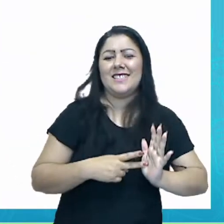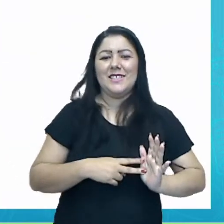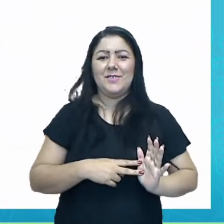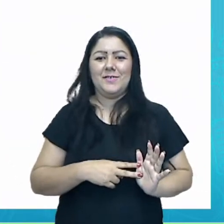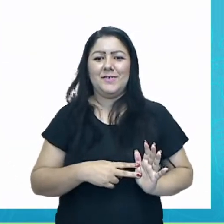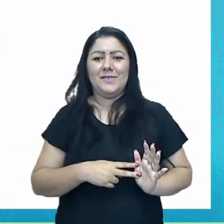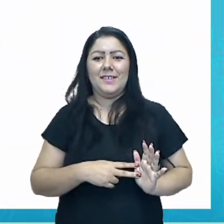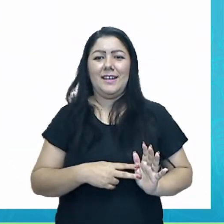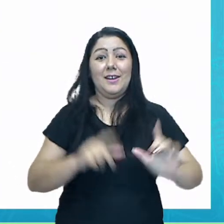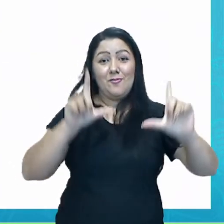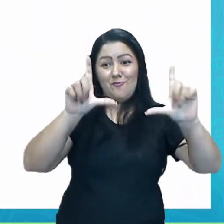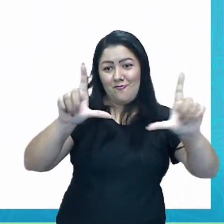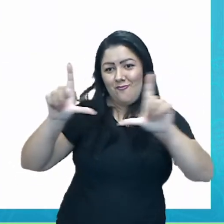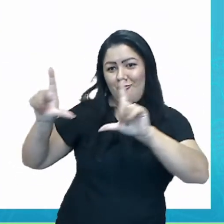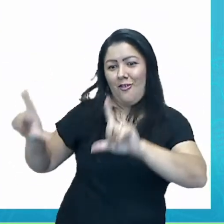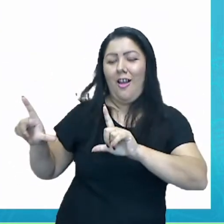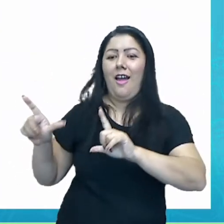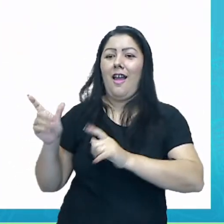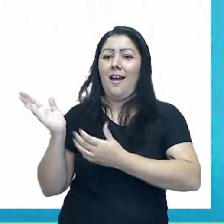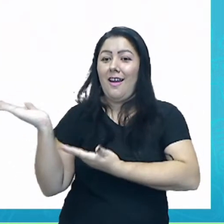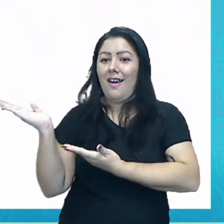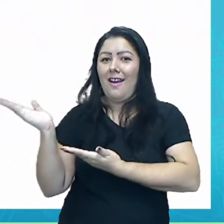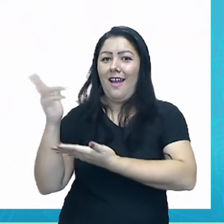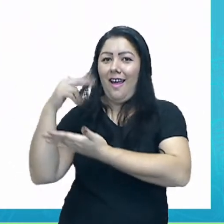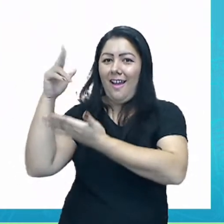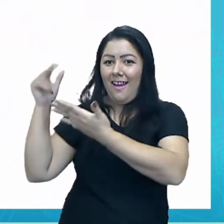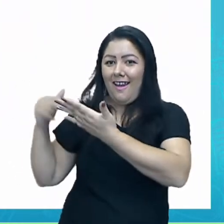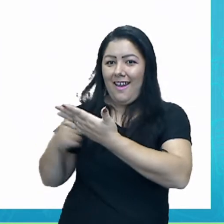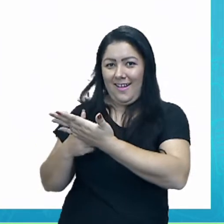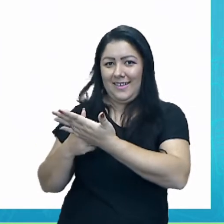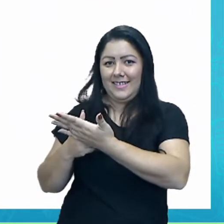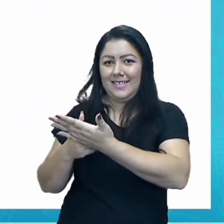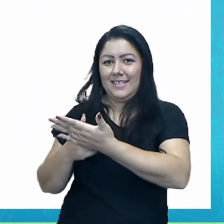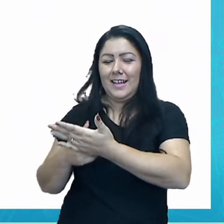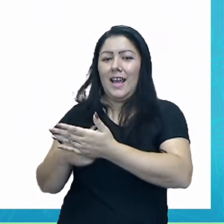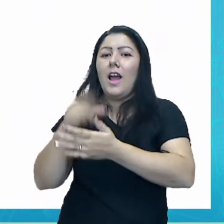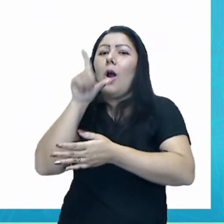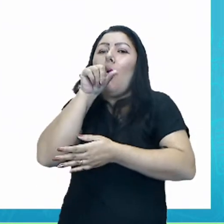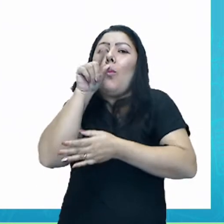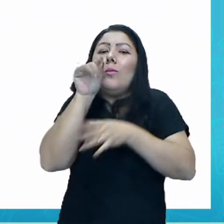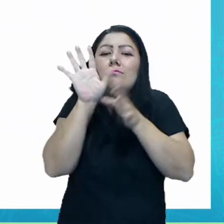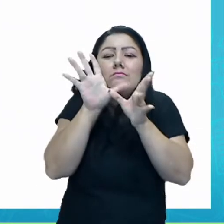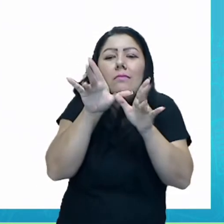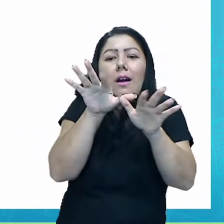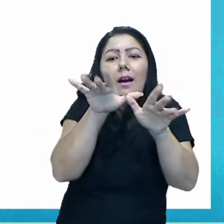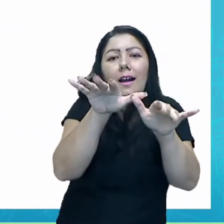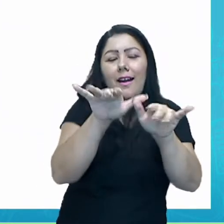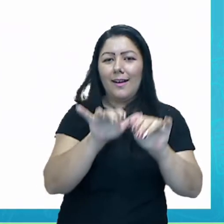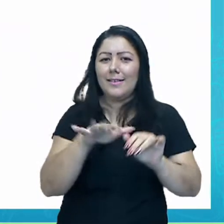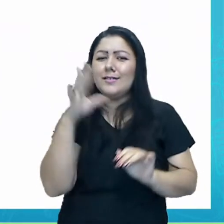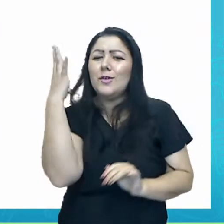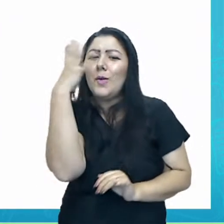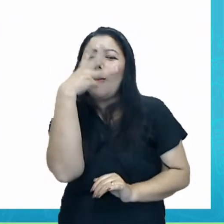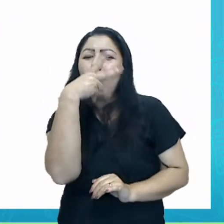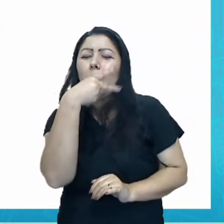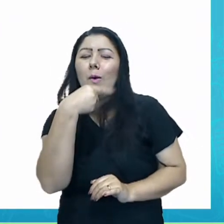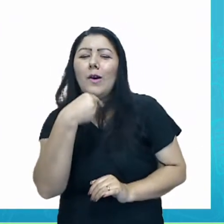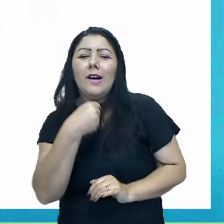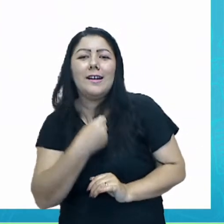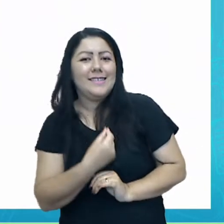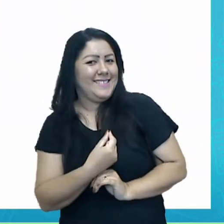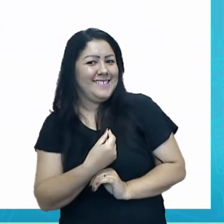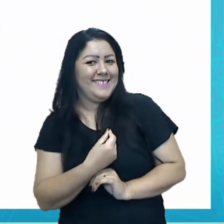figuras, essa paisagem e esses pássaros. Olha a beleza. Olha como é